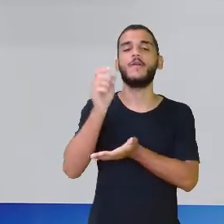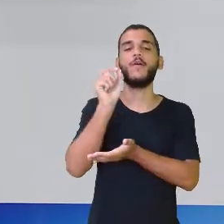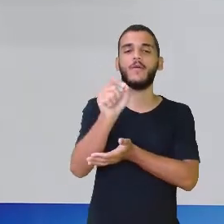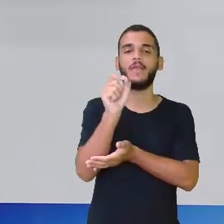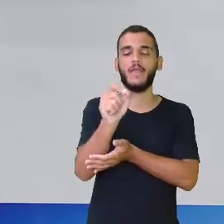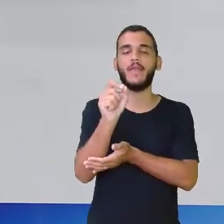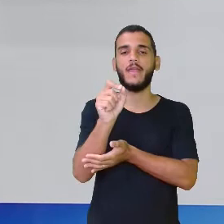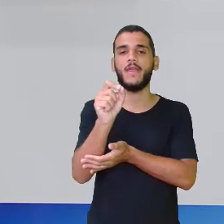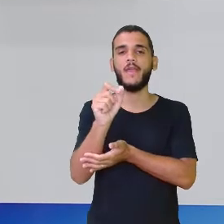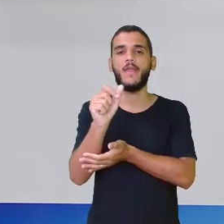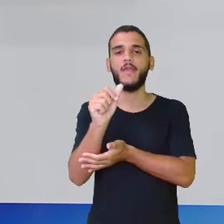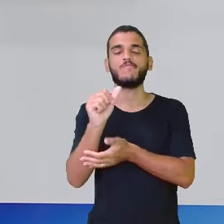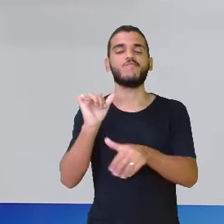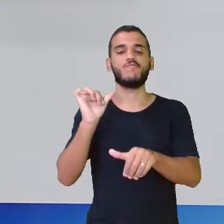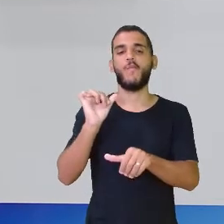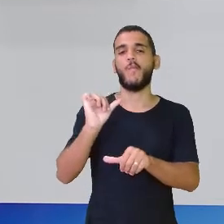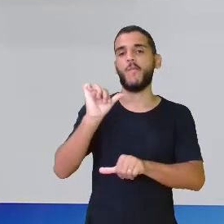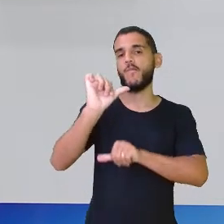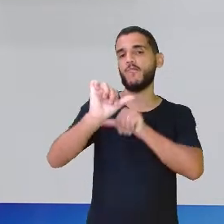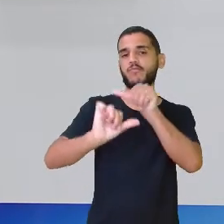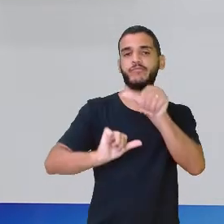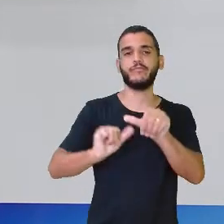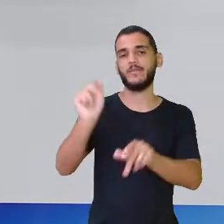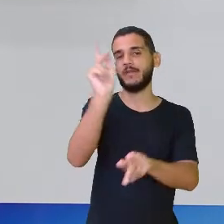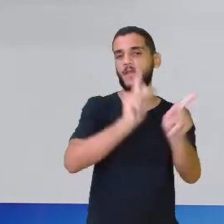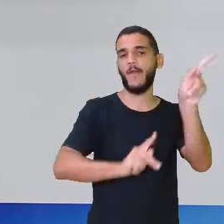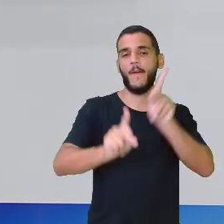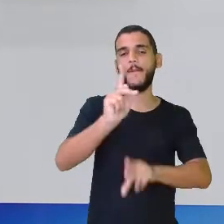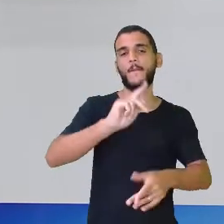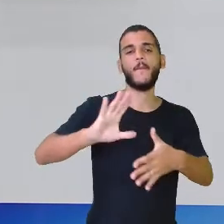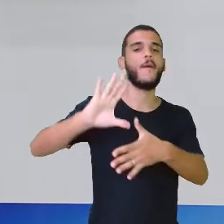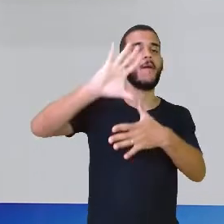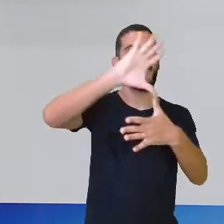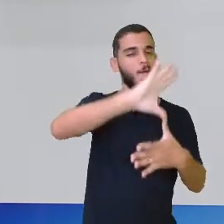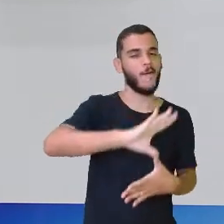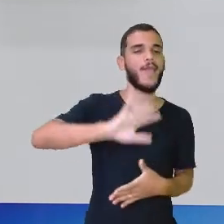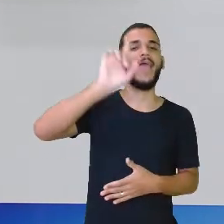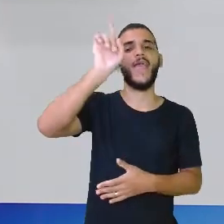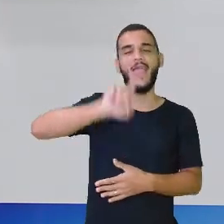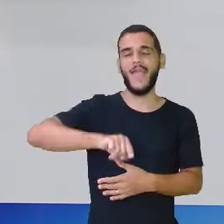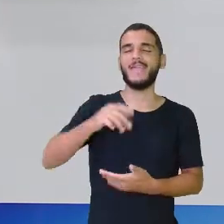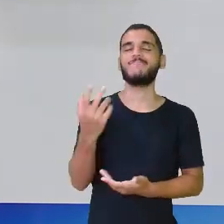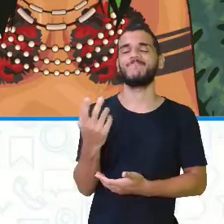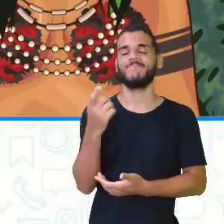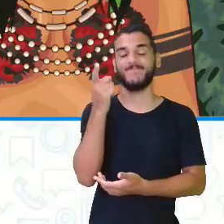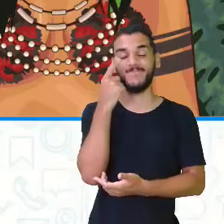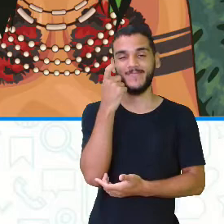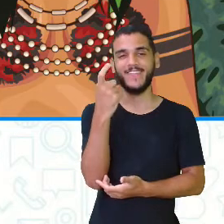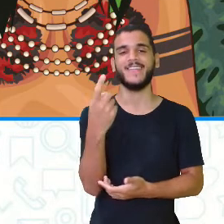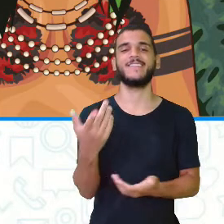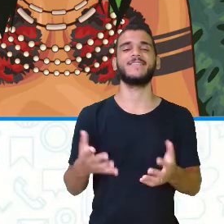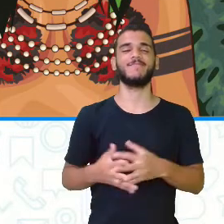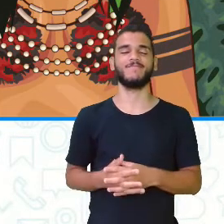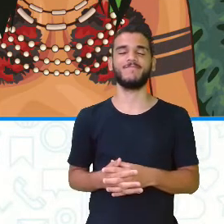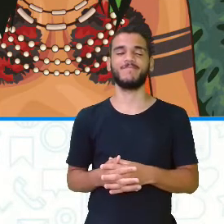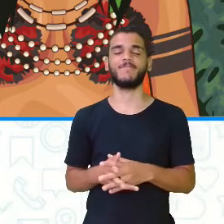a virar o povo americano. Sabiam disso? Interessante essa parte da nossa cultura. Olha só.